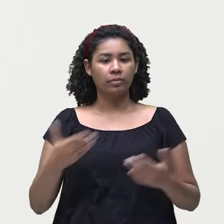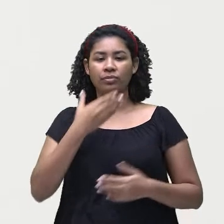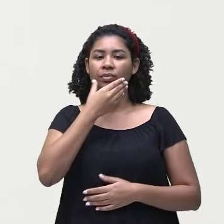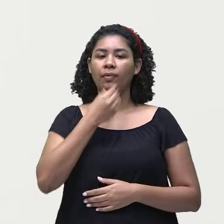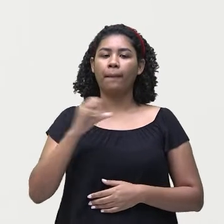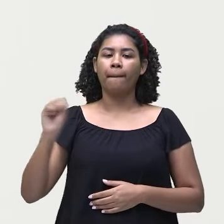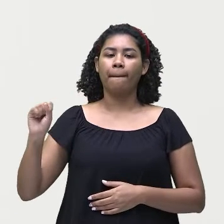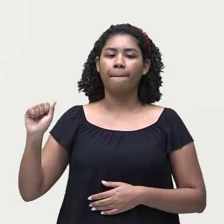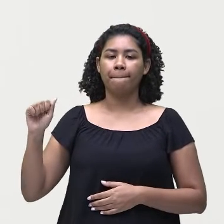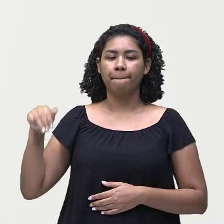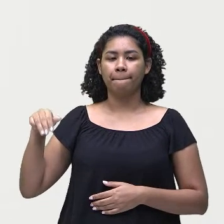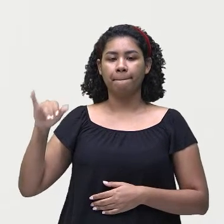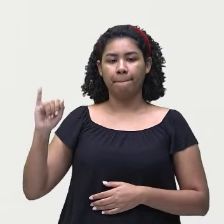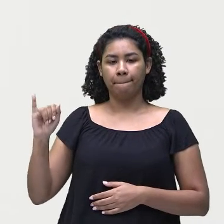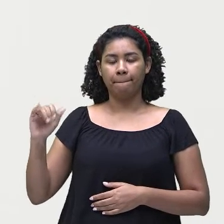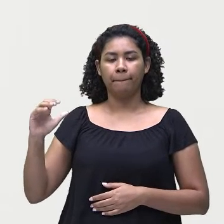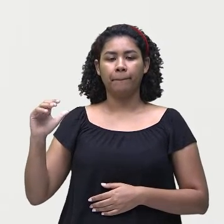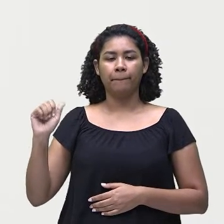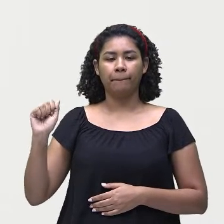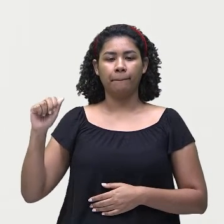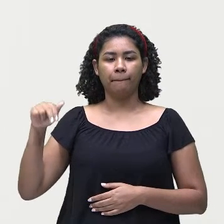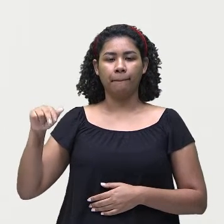can't.